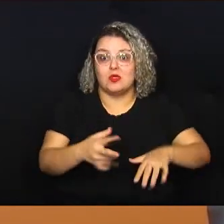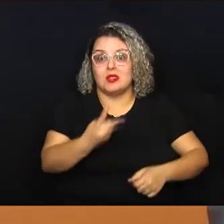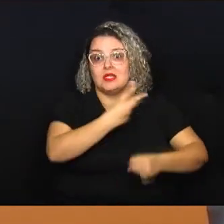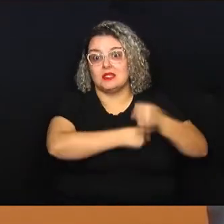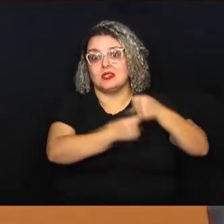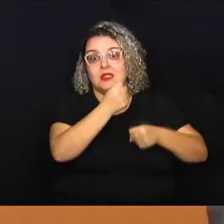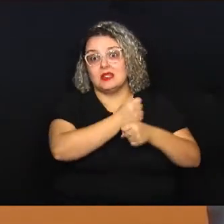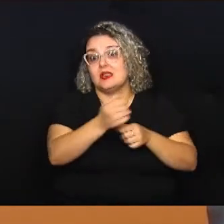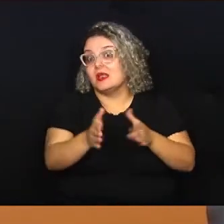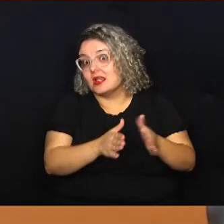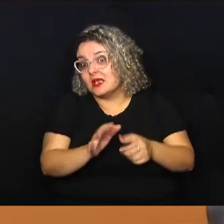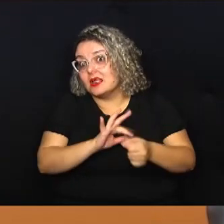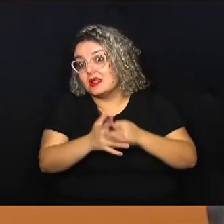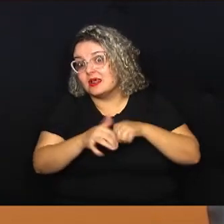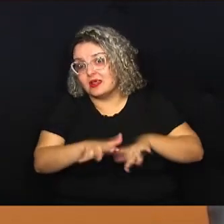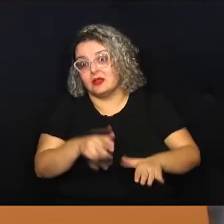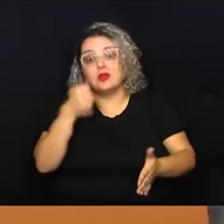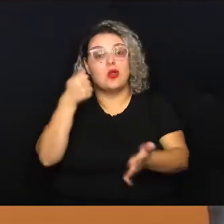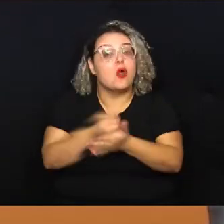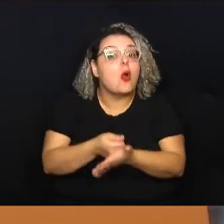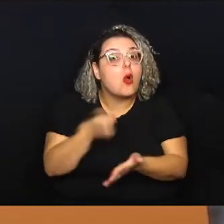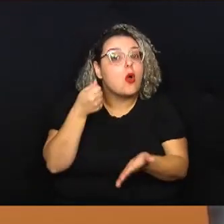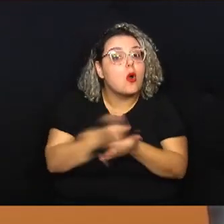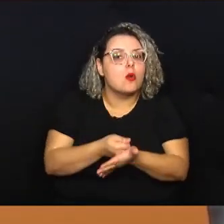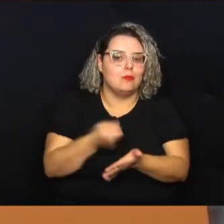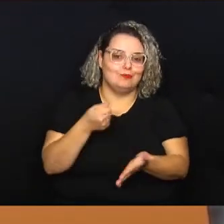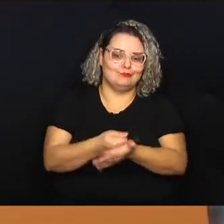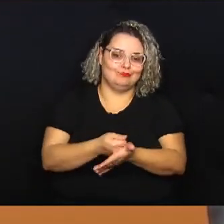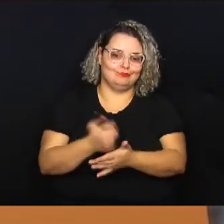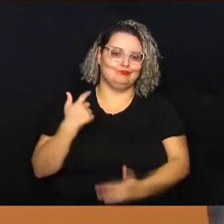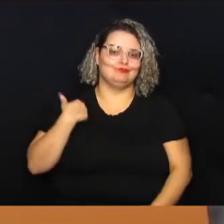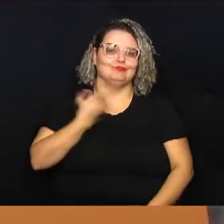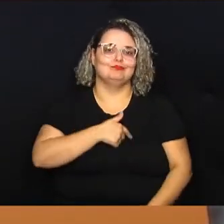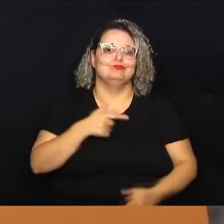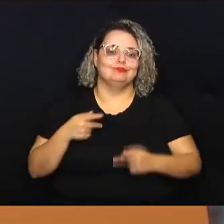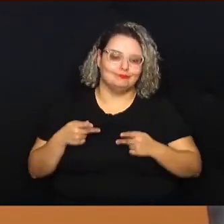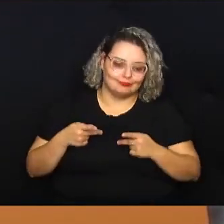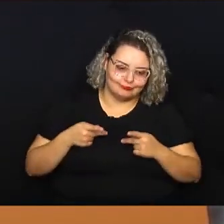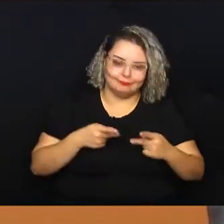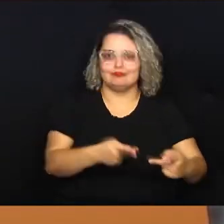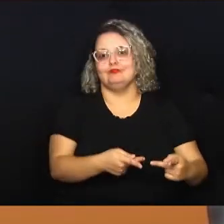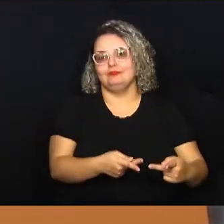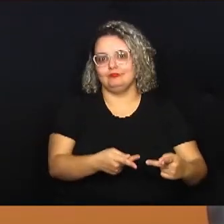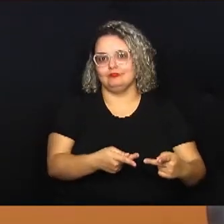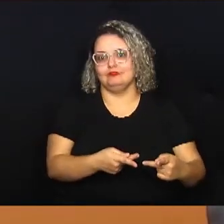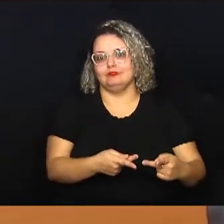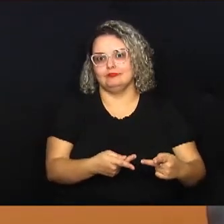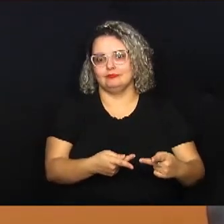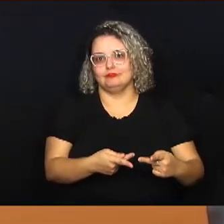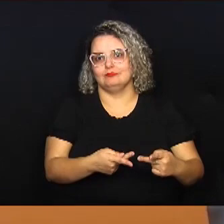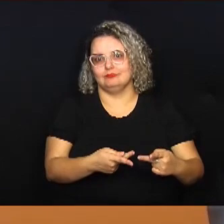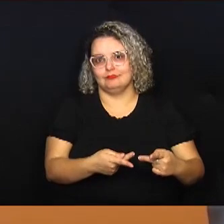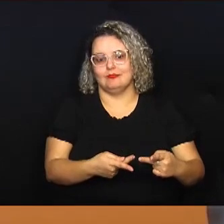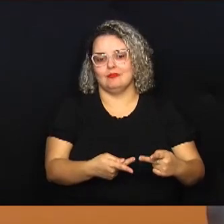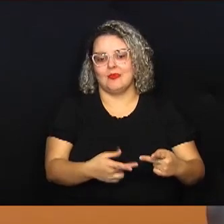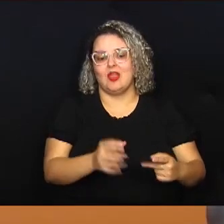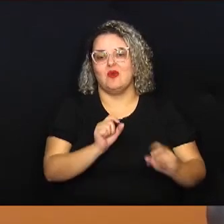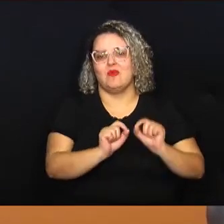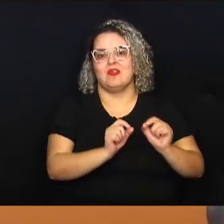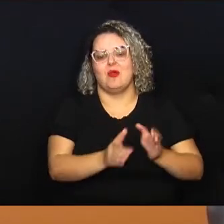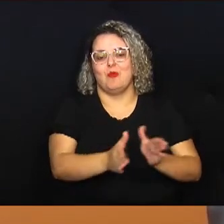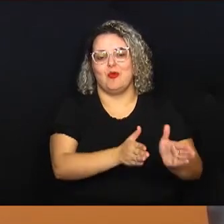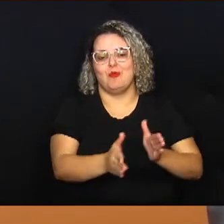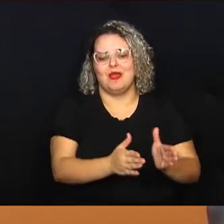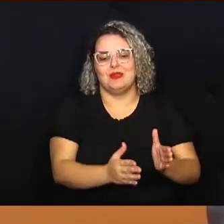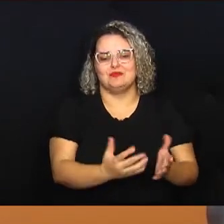pandemia, nós somos obrigados a visitar a casa da angústia. Todos